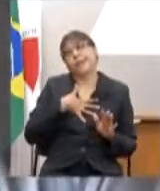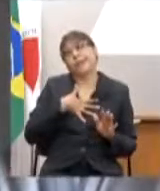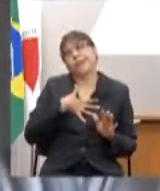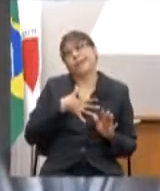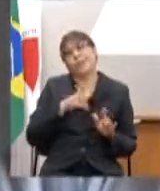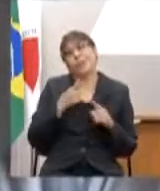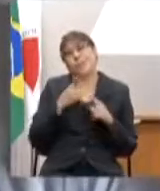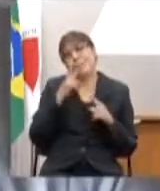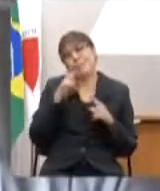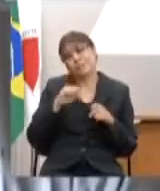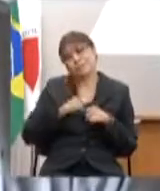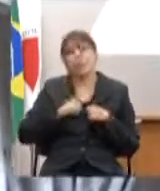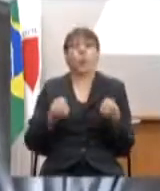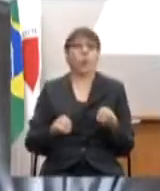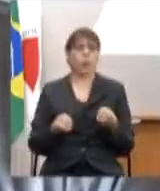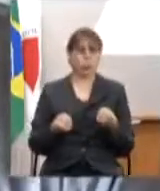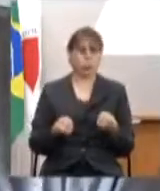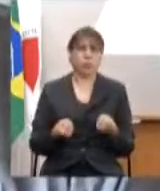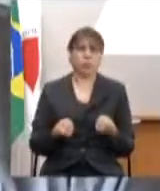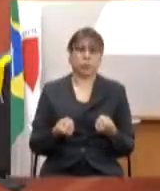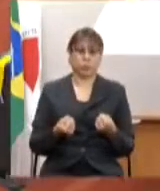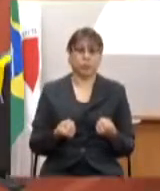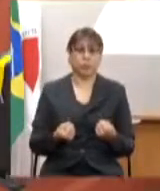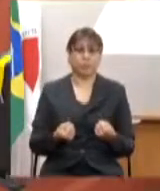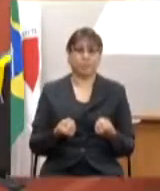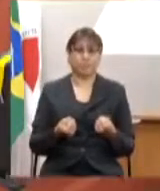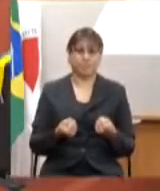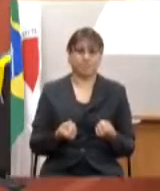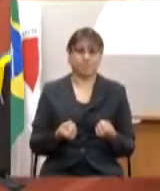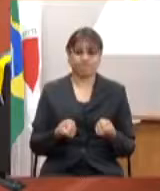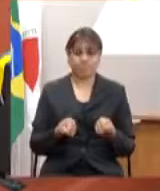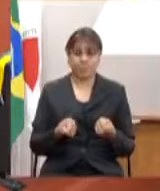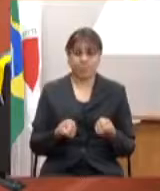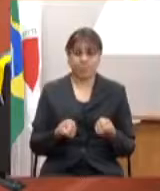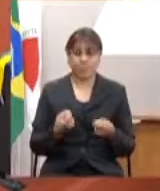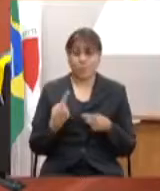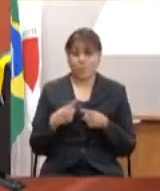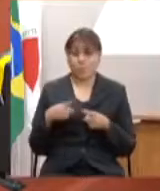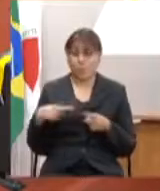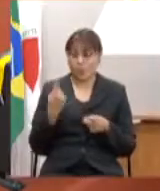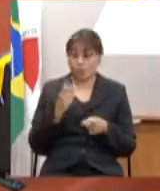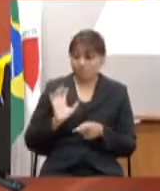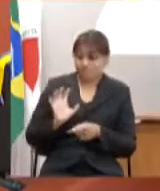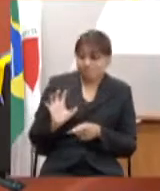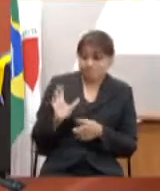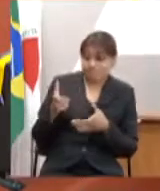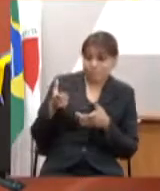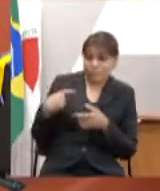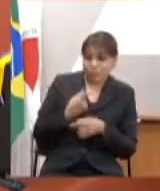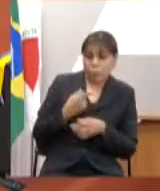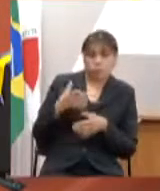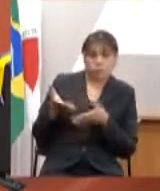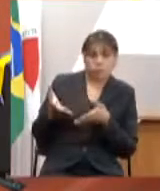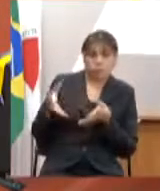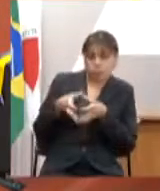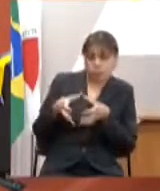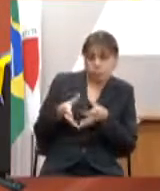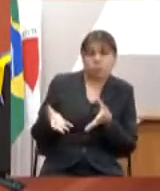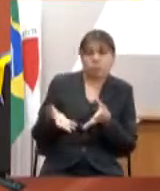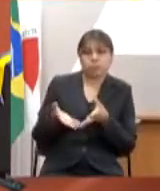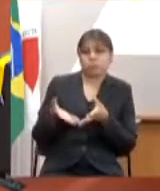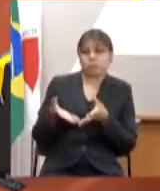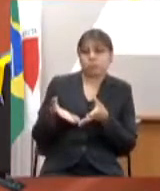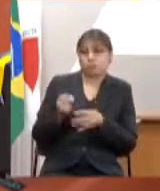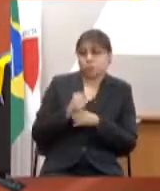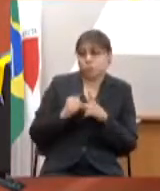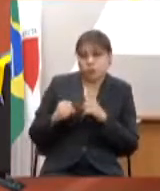indignação e de revolta portanto que nossa região o nosso movimento a nossa sociedade civil vem